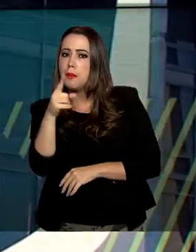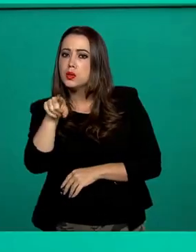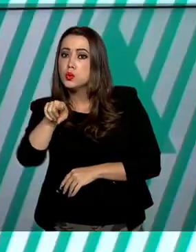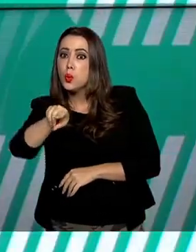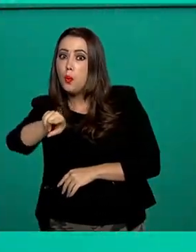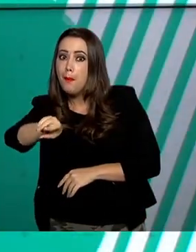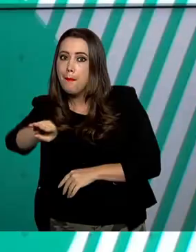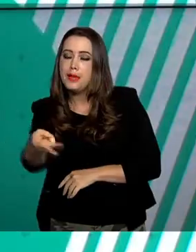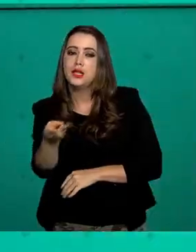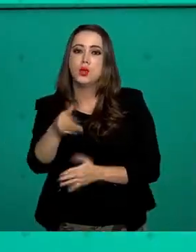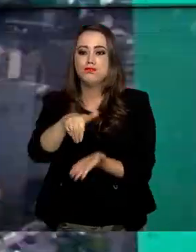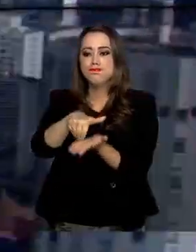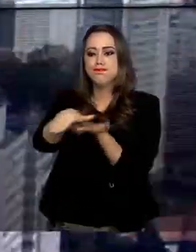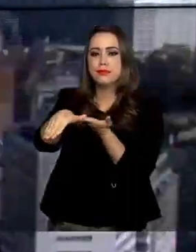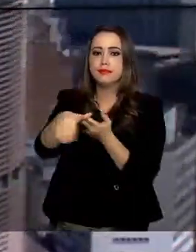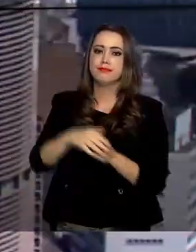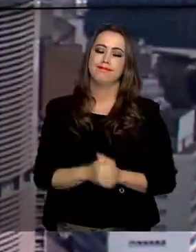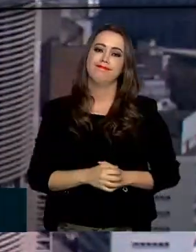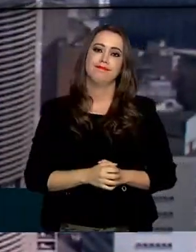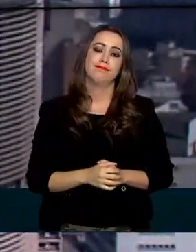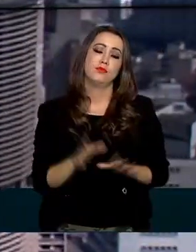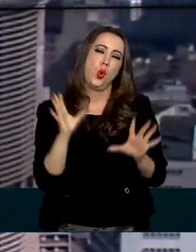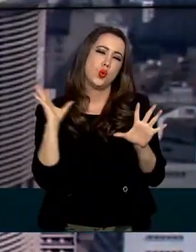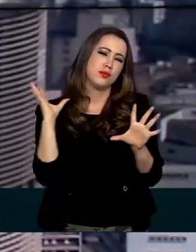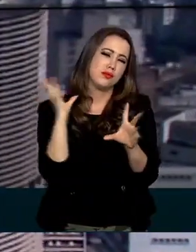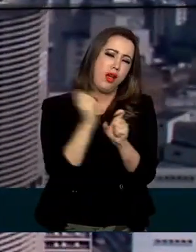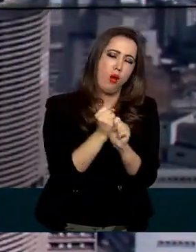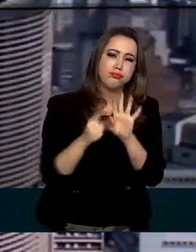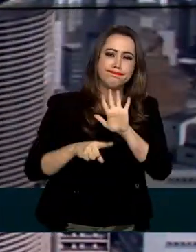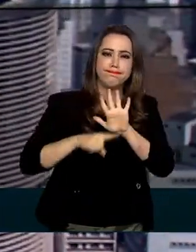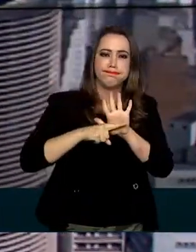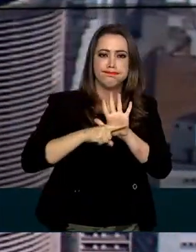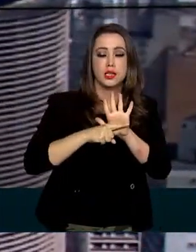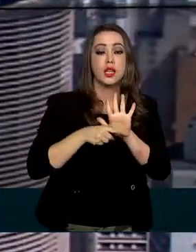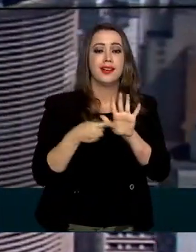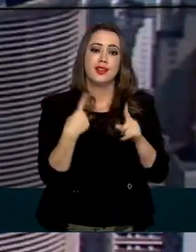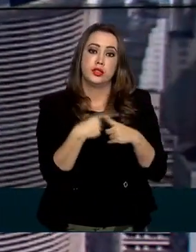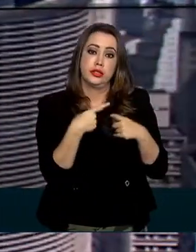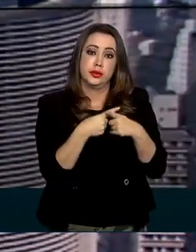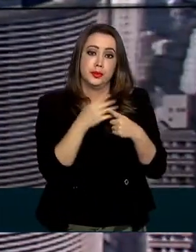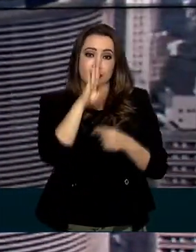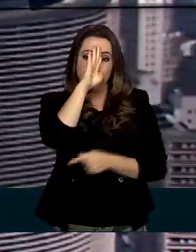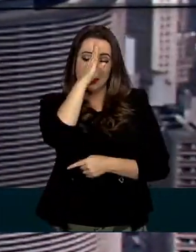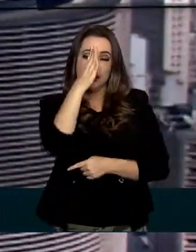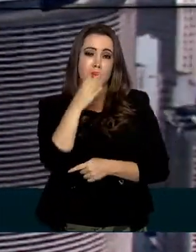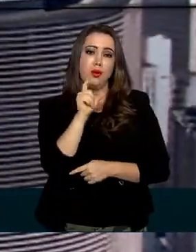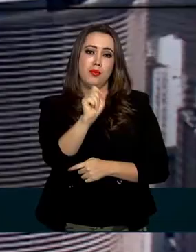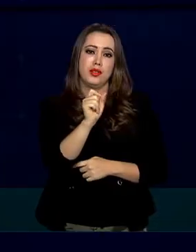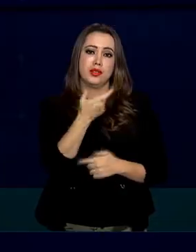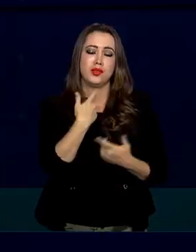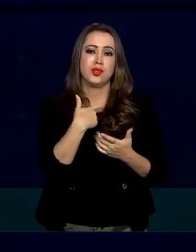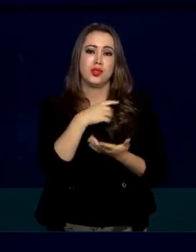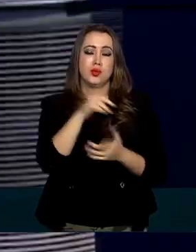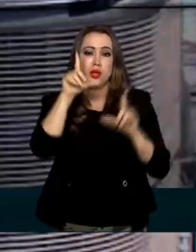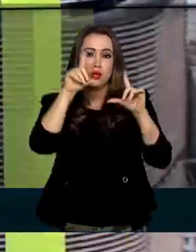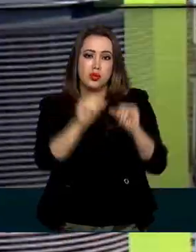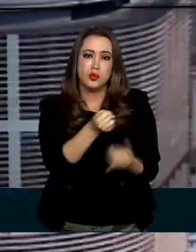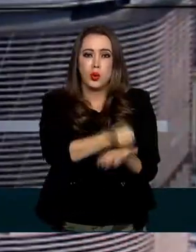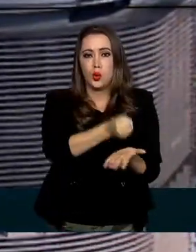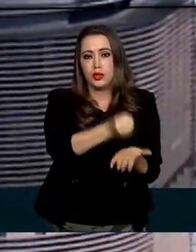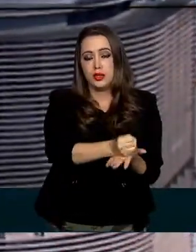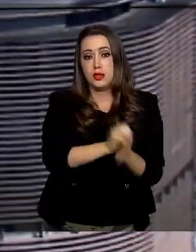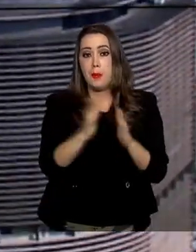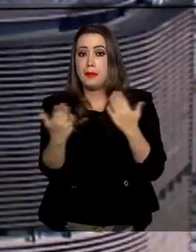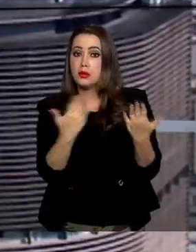desligamentos. O saldo negativo de maio foi influenciado especialmente pela queda nas admissões. No